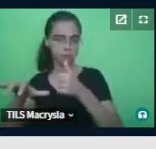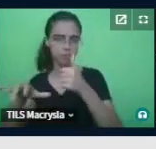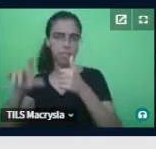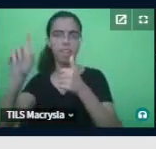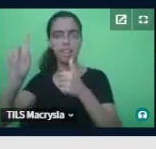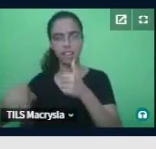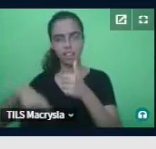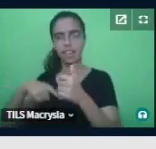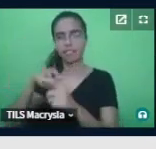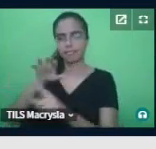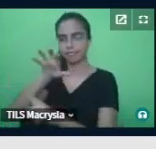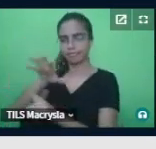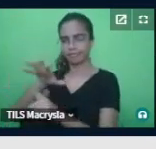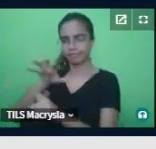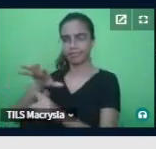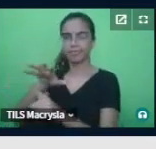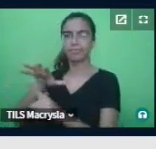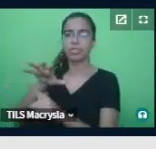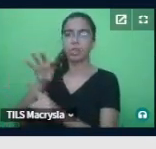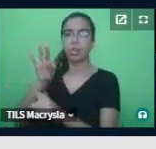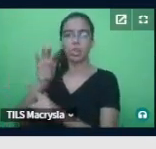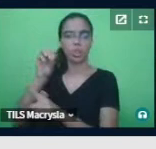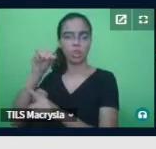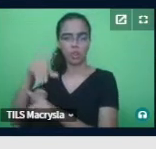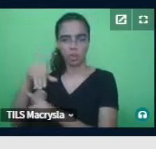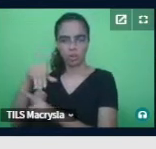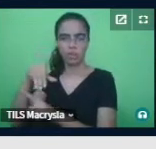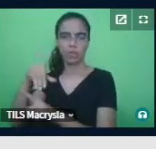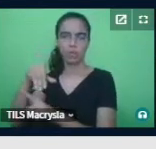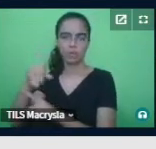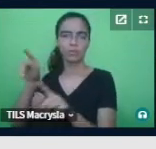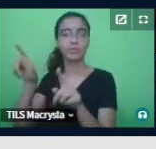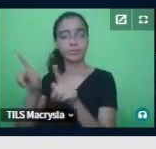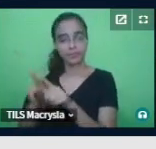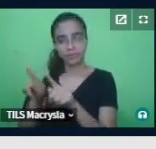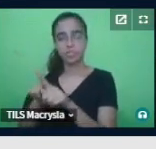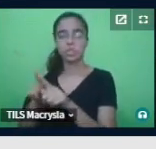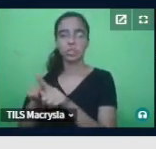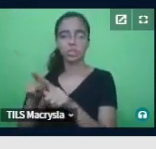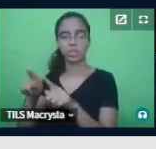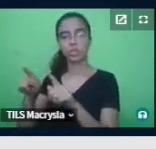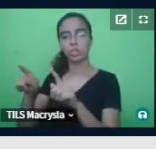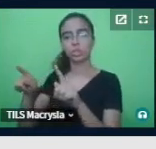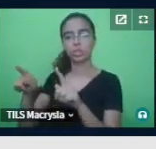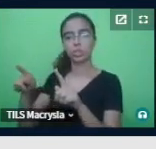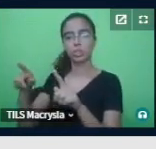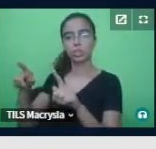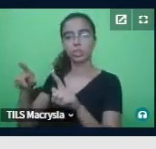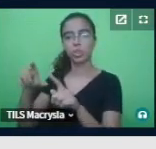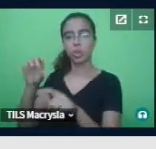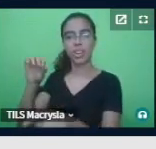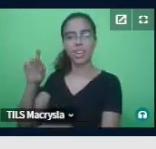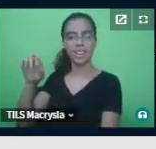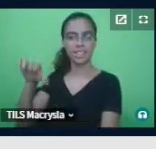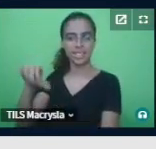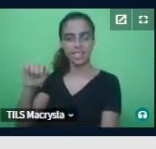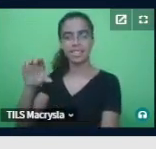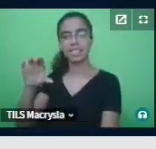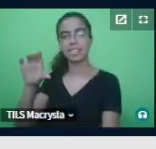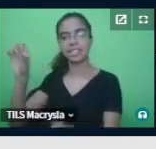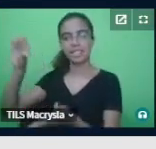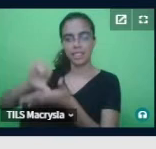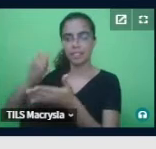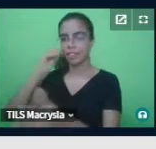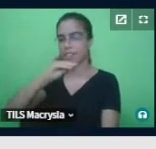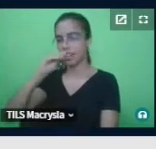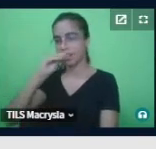afetada por esse déficit em atribuir estados mentais aos outros e também pela coerência central fraca. A BIA, no caso